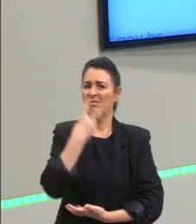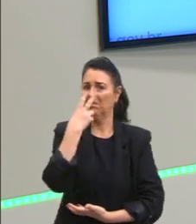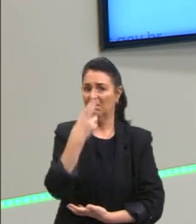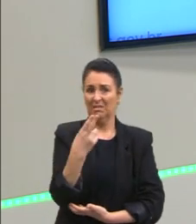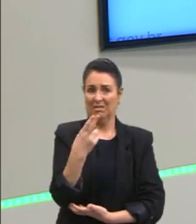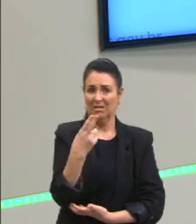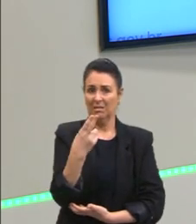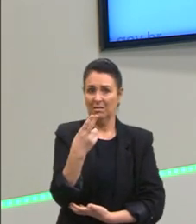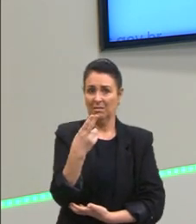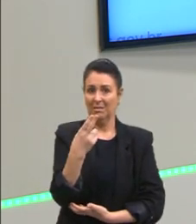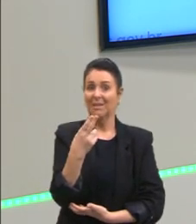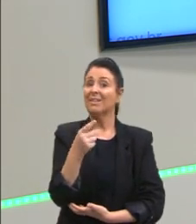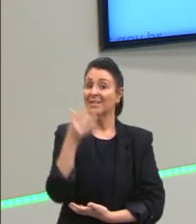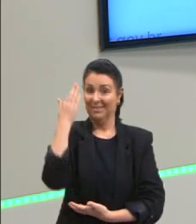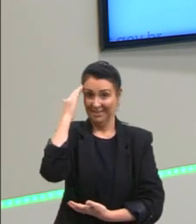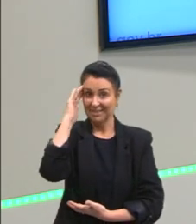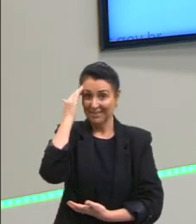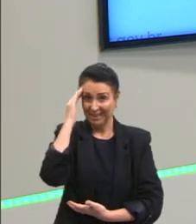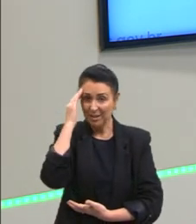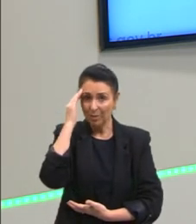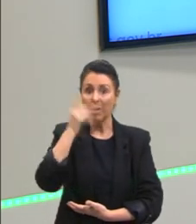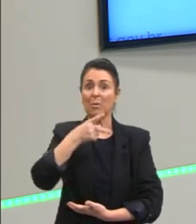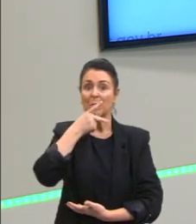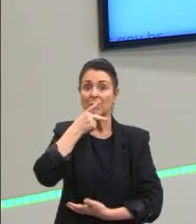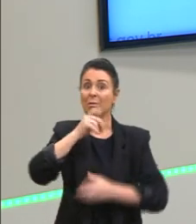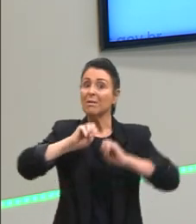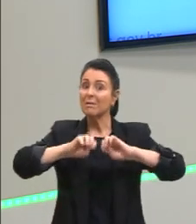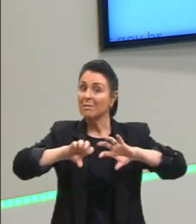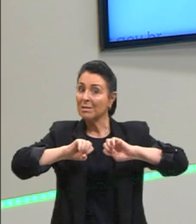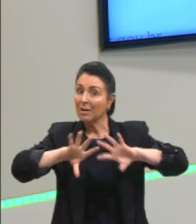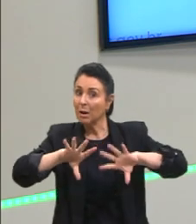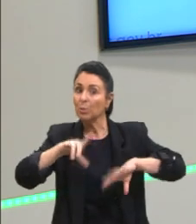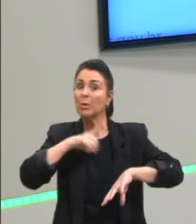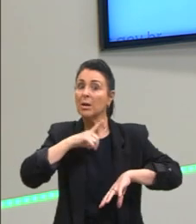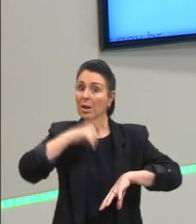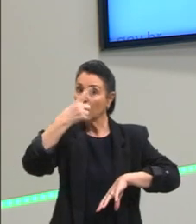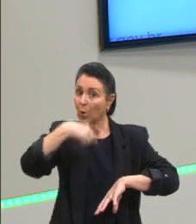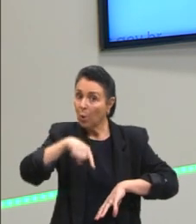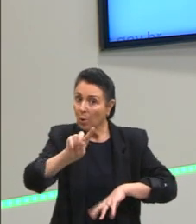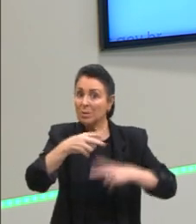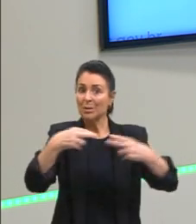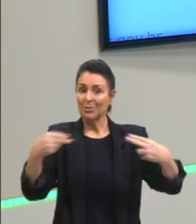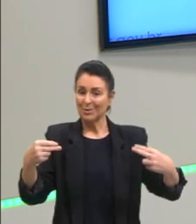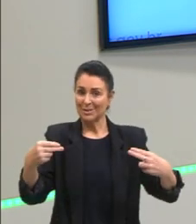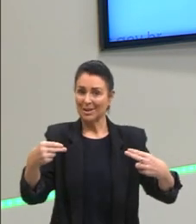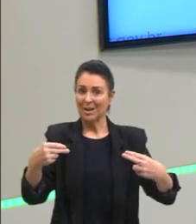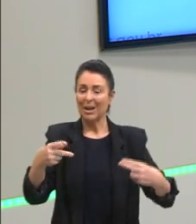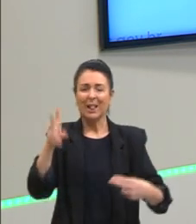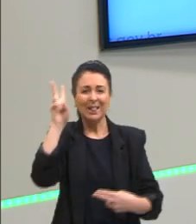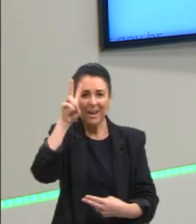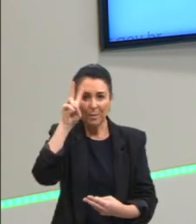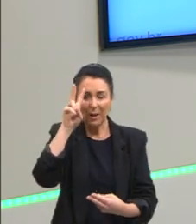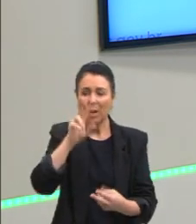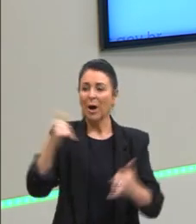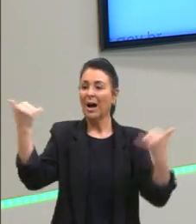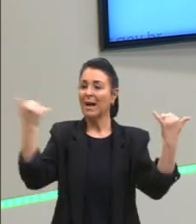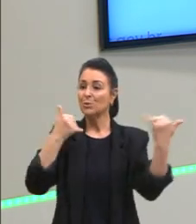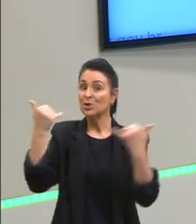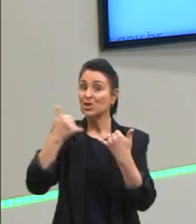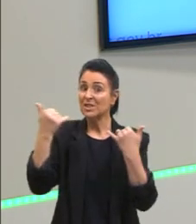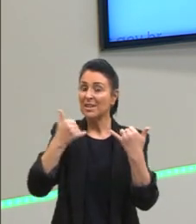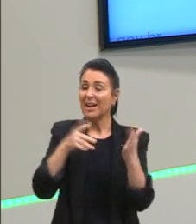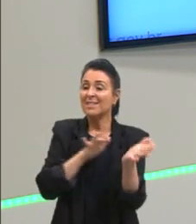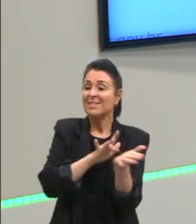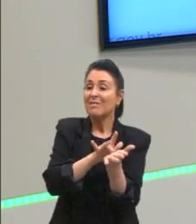disso? Acho que essa a lição que o Platão nos deixa. Por exemplo, o mundo das fake news, nós recebemos informações e